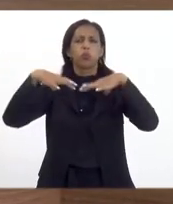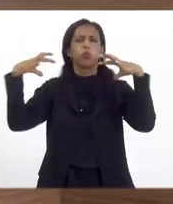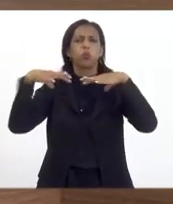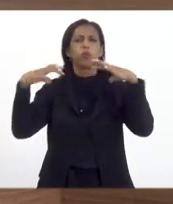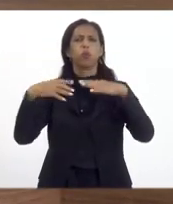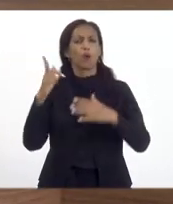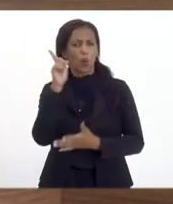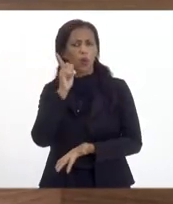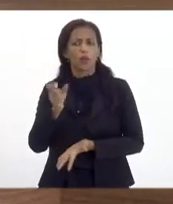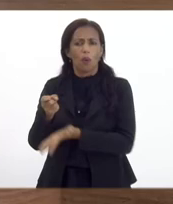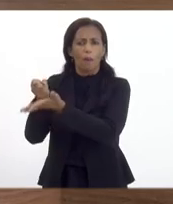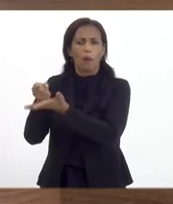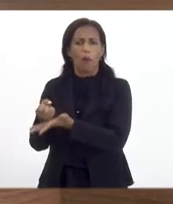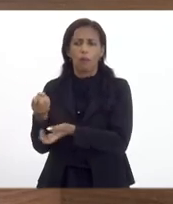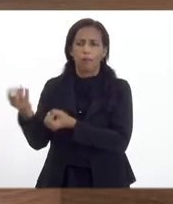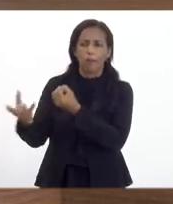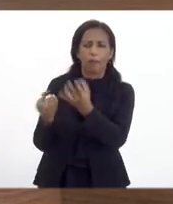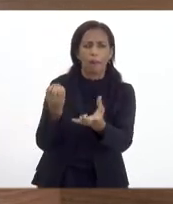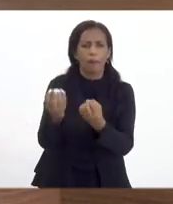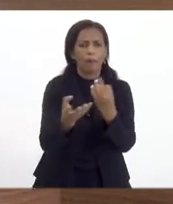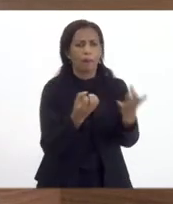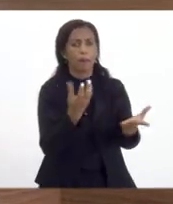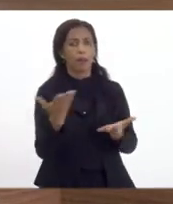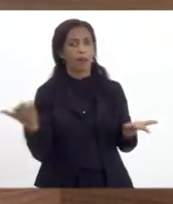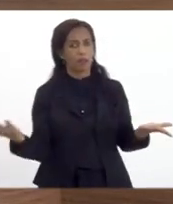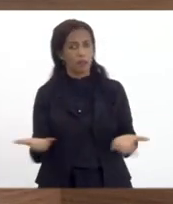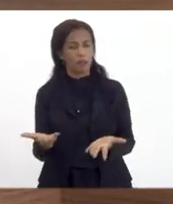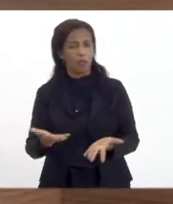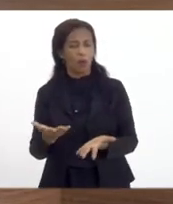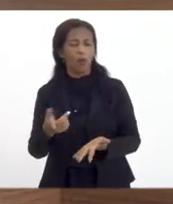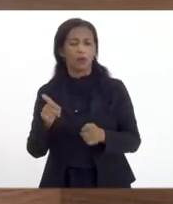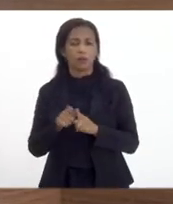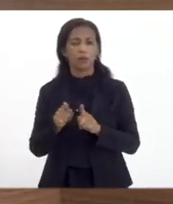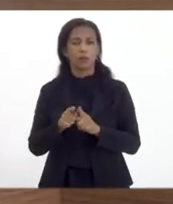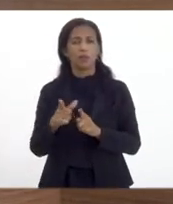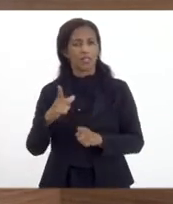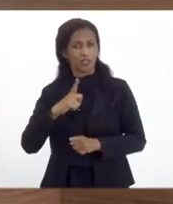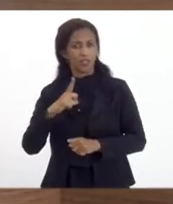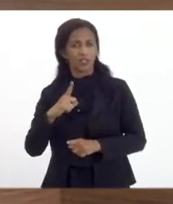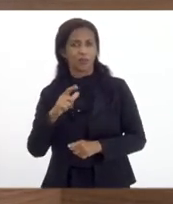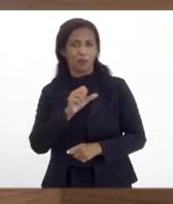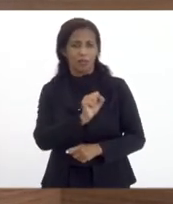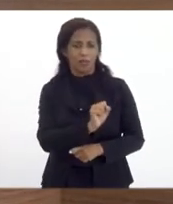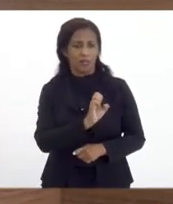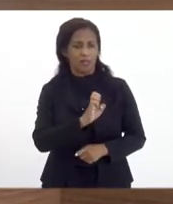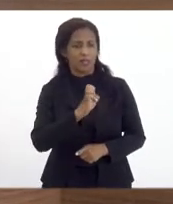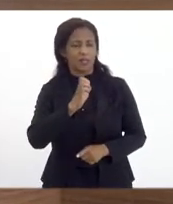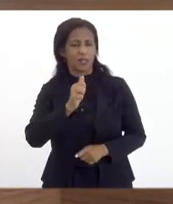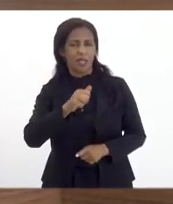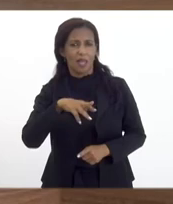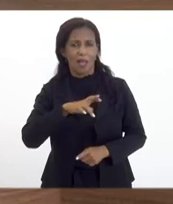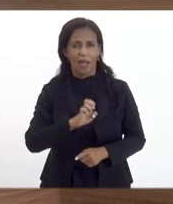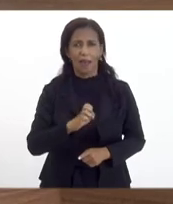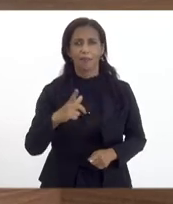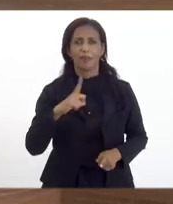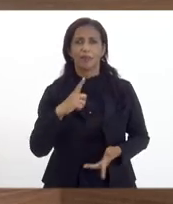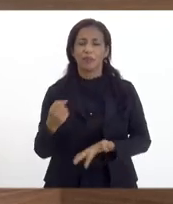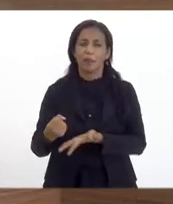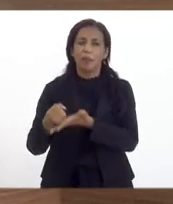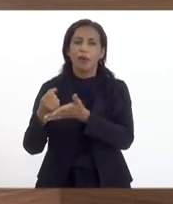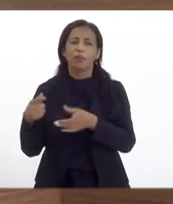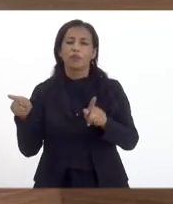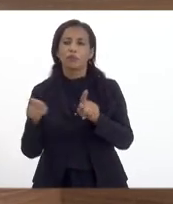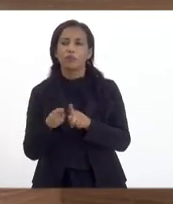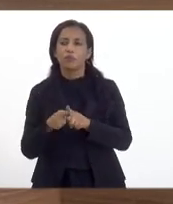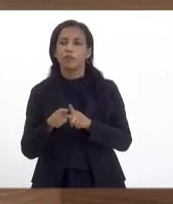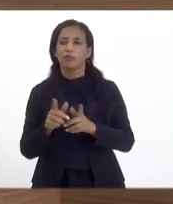interessante. Nós fizemos agora recentemente uma iniciativa da CIAP, do Tadastane, nós apoiamos também